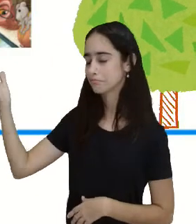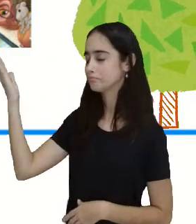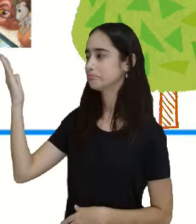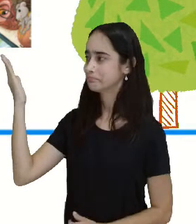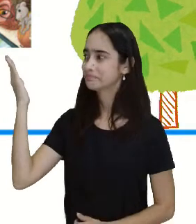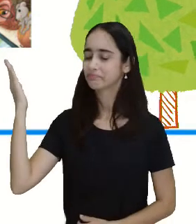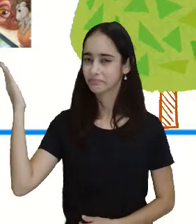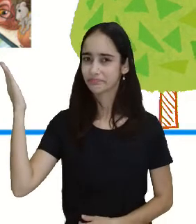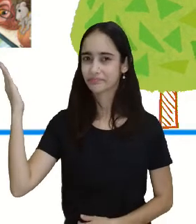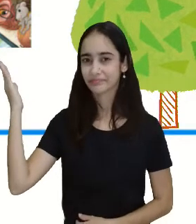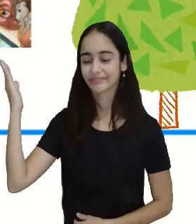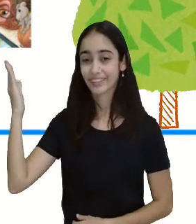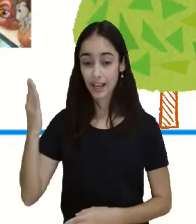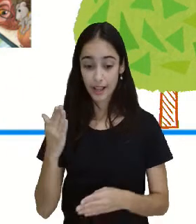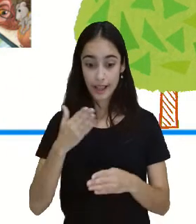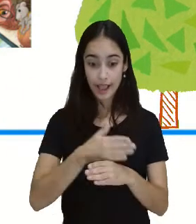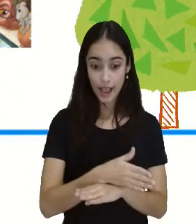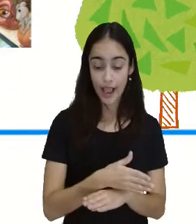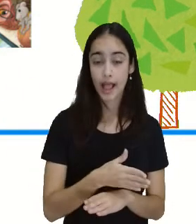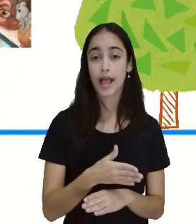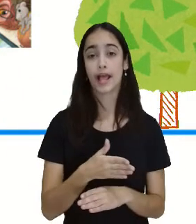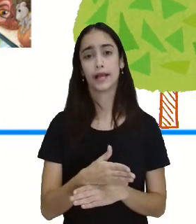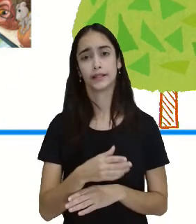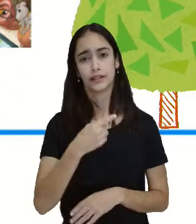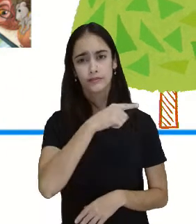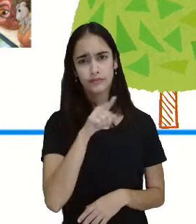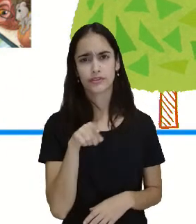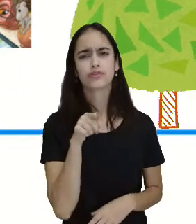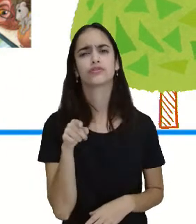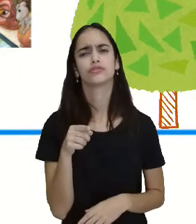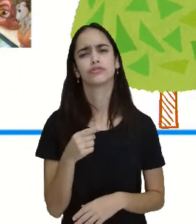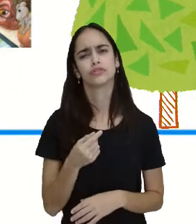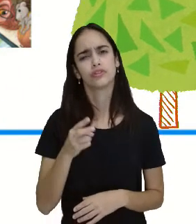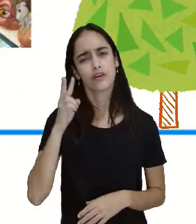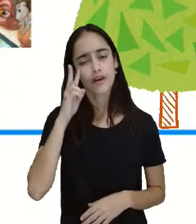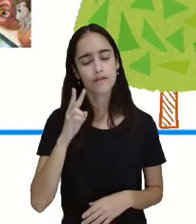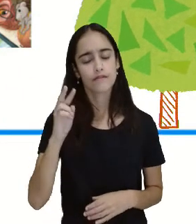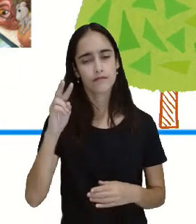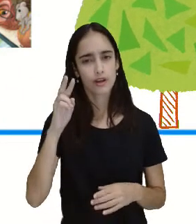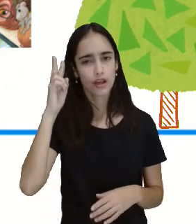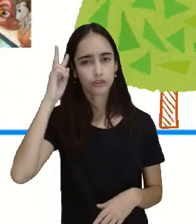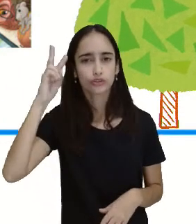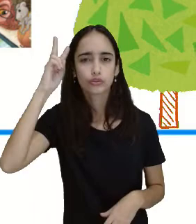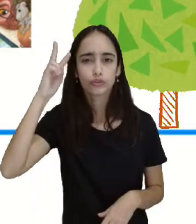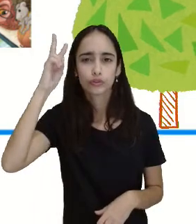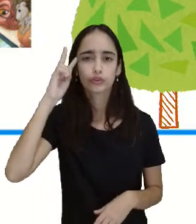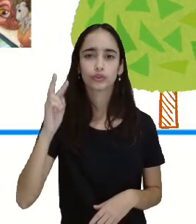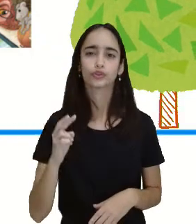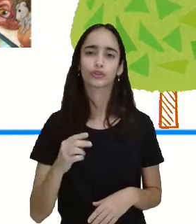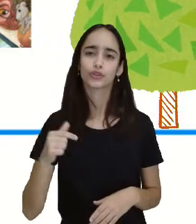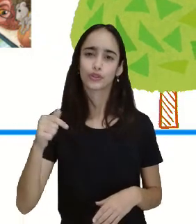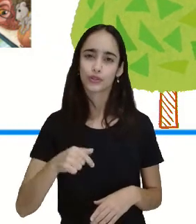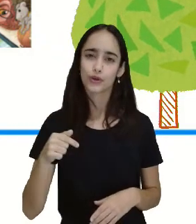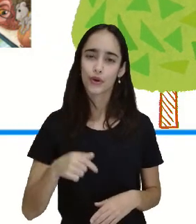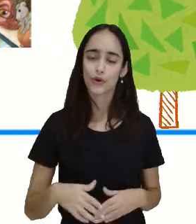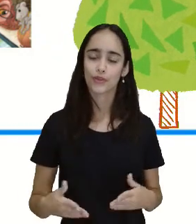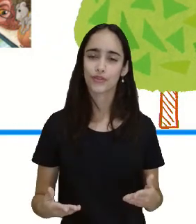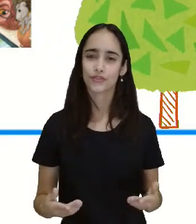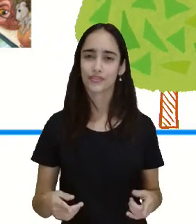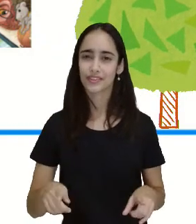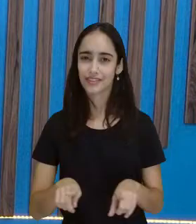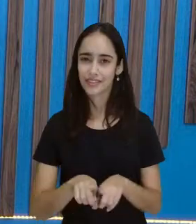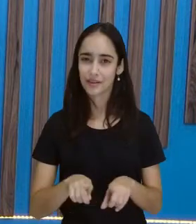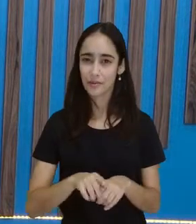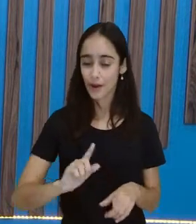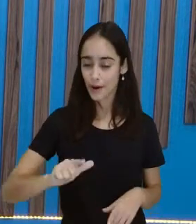.com.br. Você terá acesso a essa história que eu contei e a muitas outras. Certo? Para entrar, basta